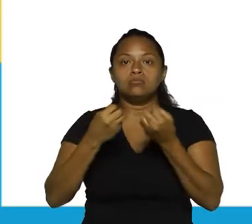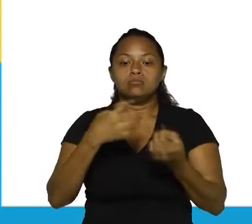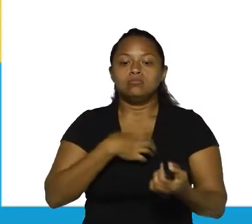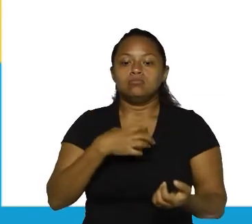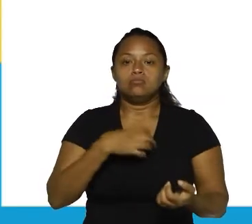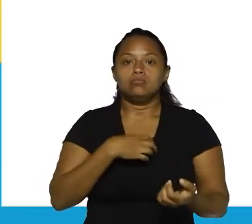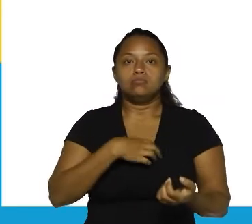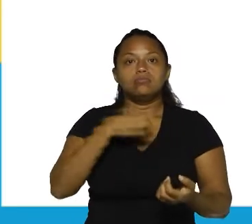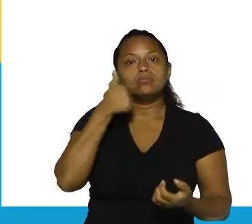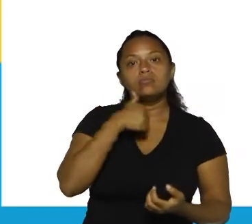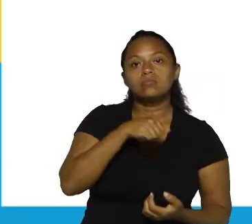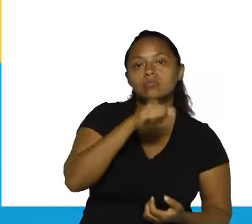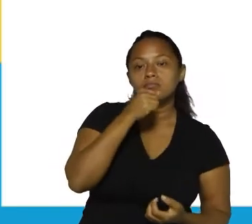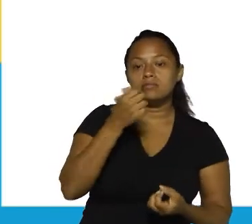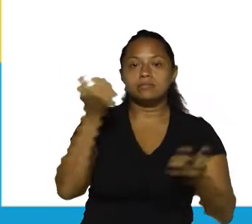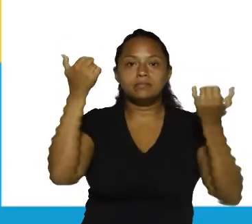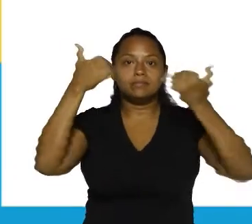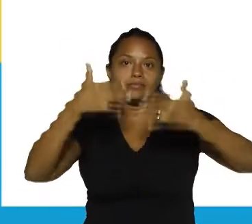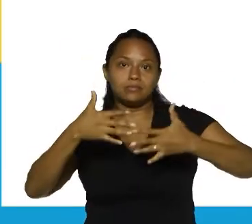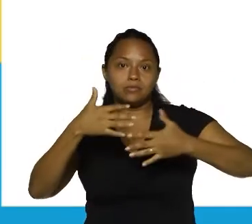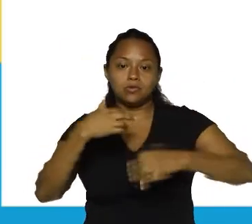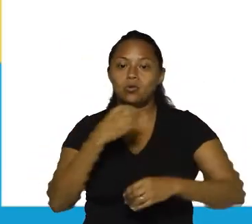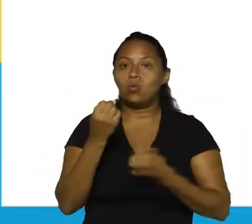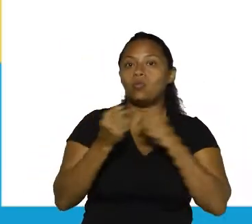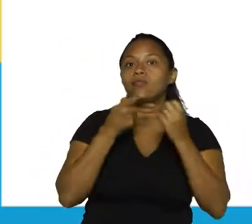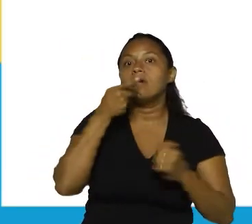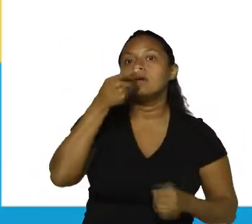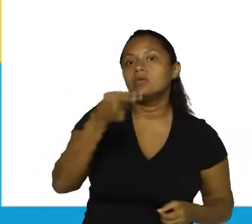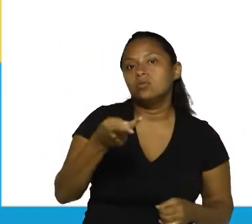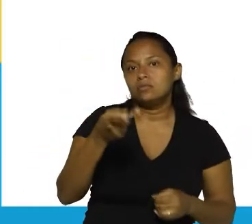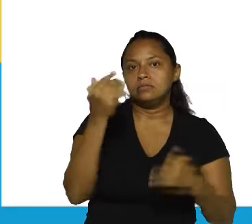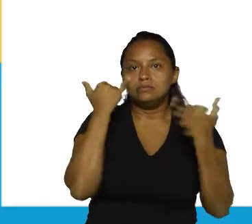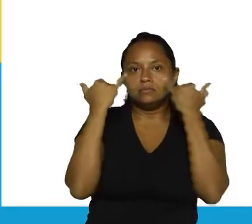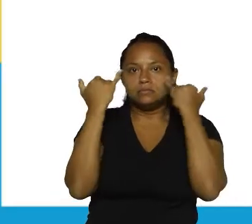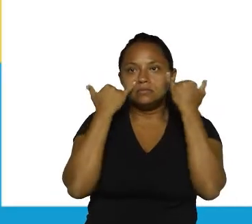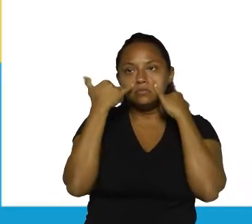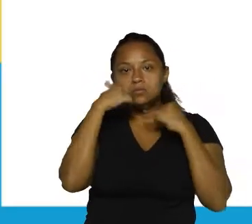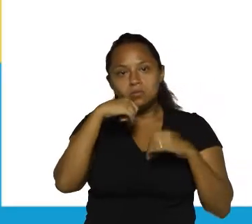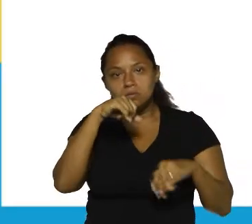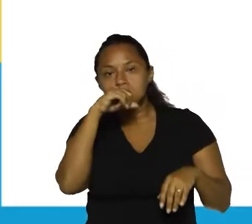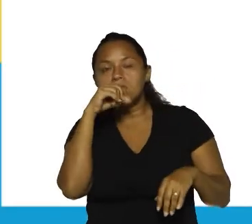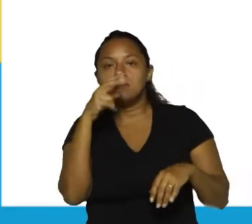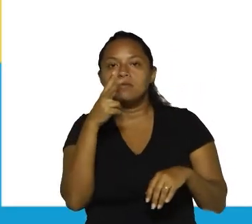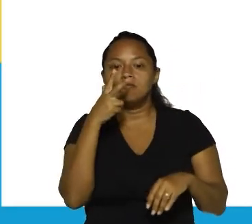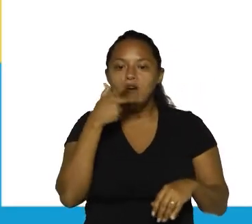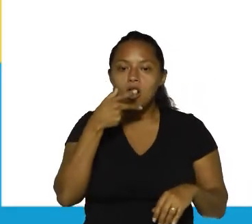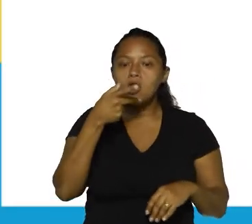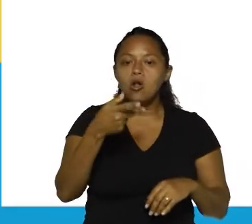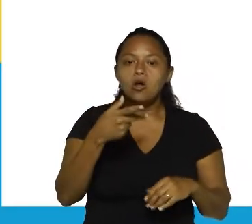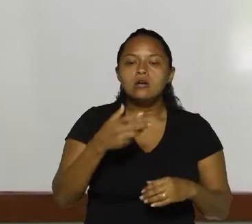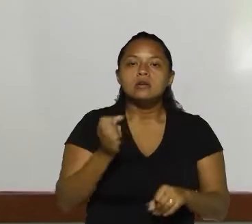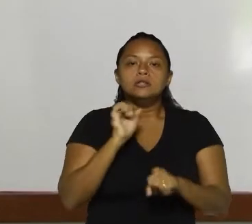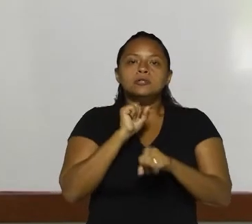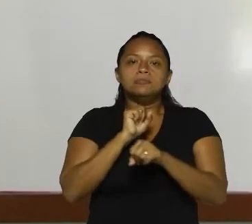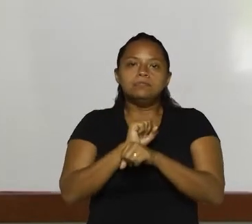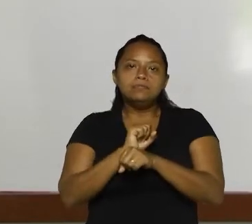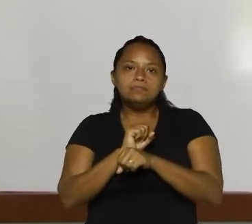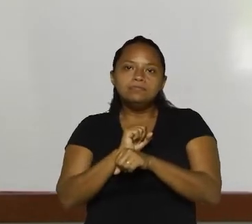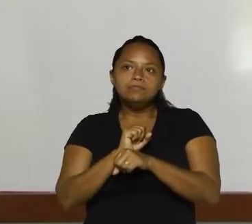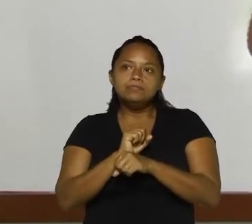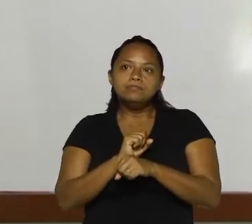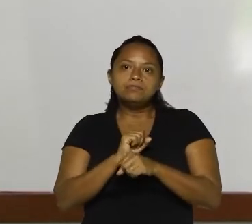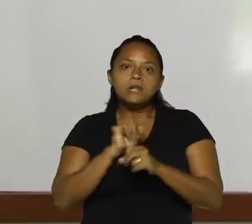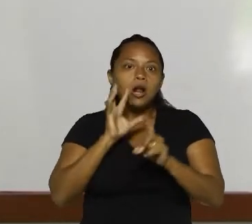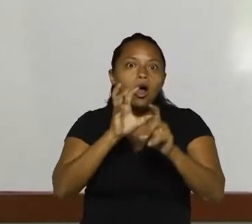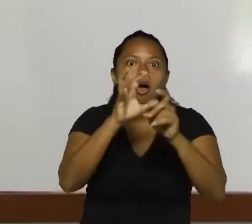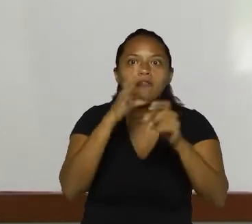maneira como, supostamente, a mãe entonou essa informação. Provavelmente, ela deu uma pausa para respirar e não xingar os filhos,